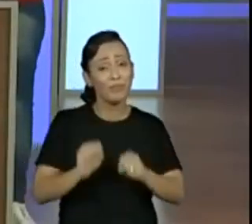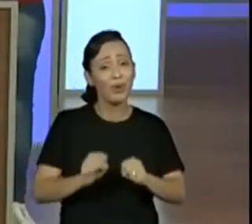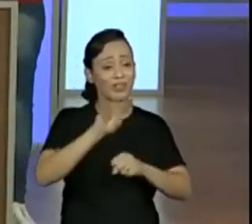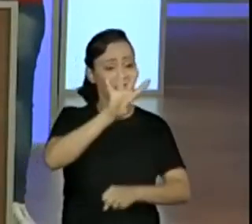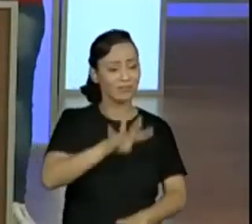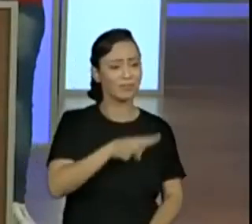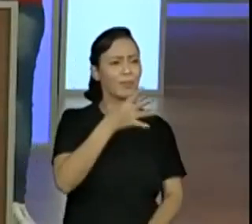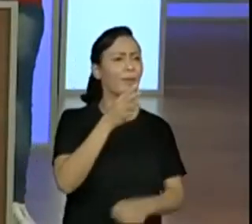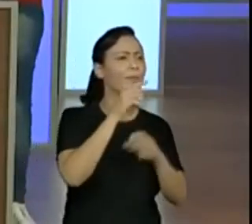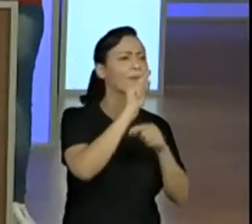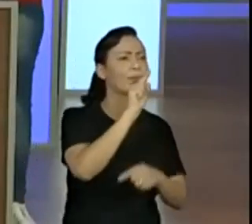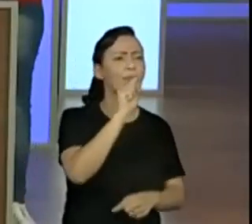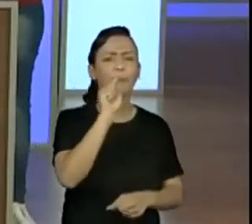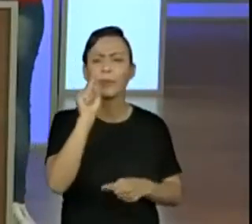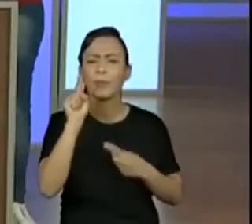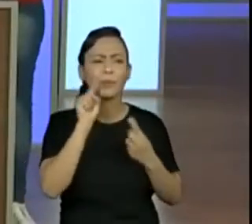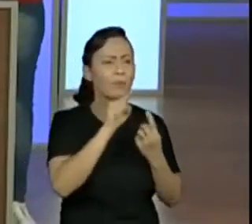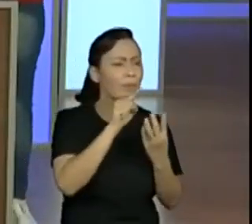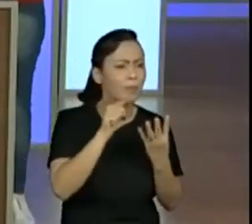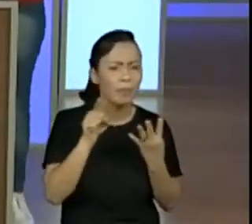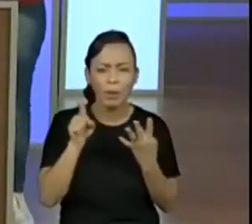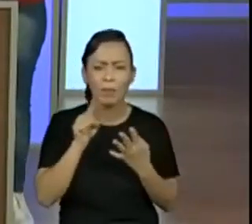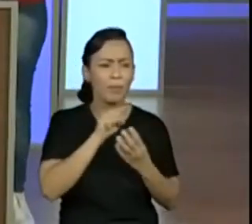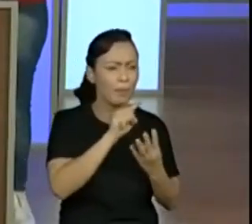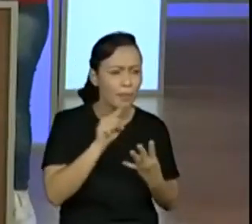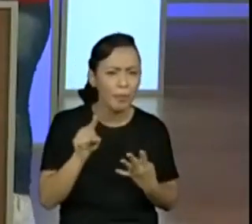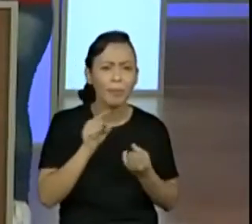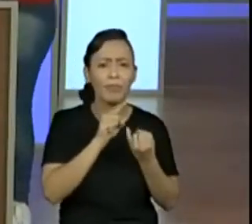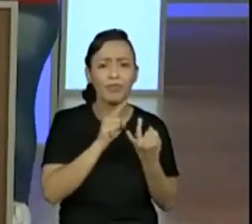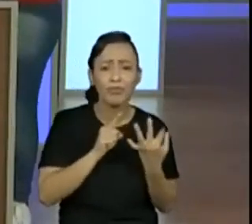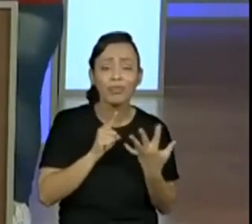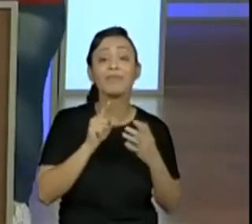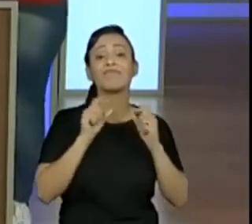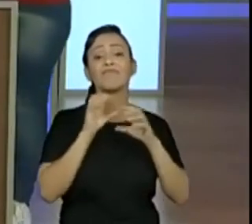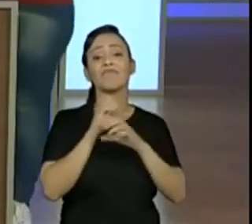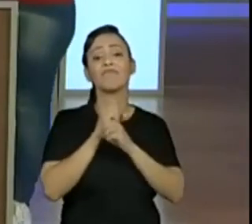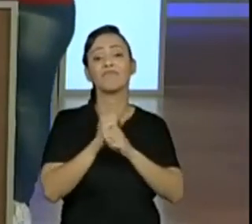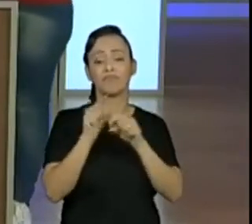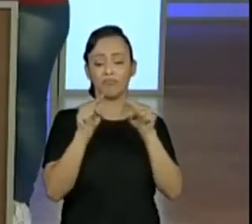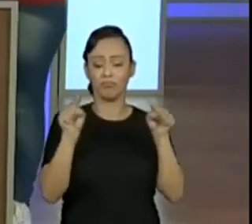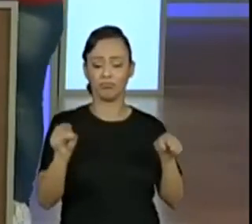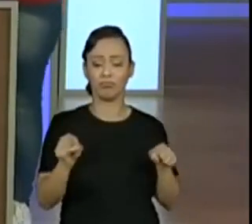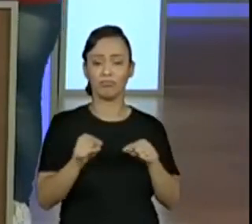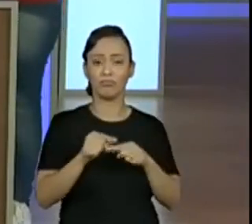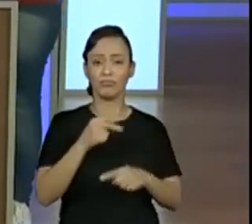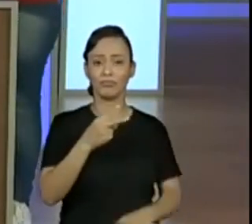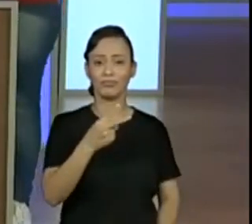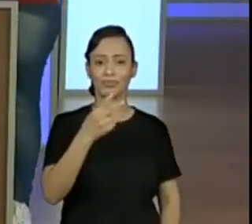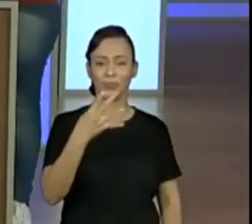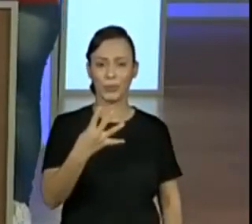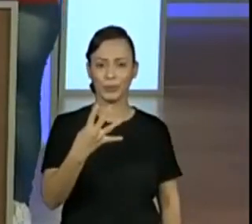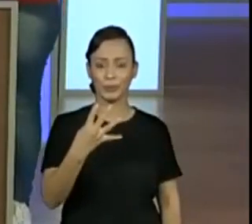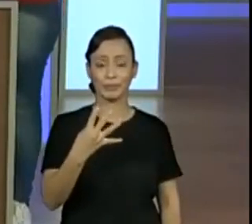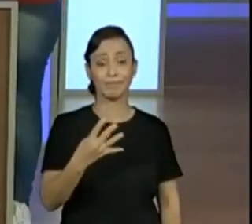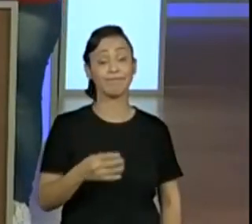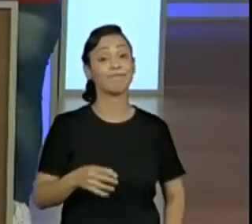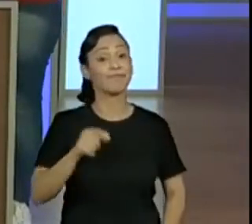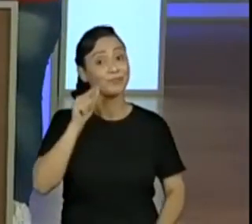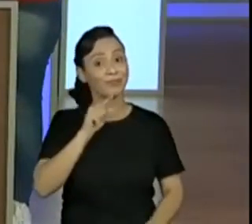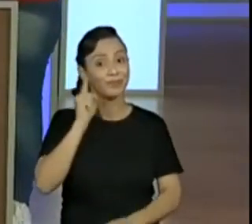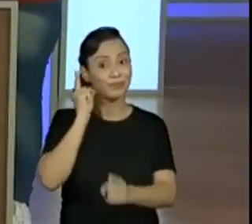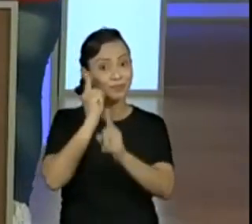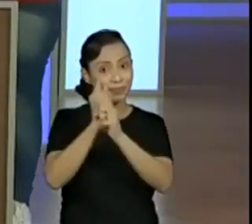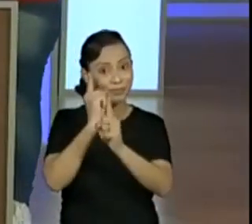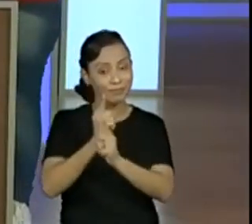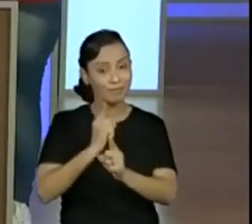segunda, perfeita também. Sim. A gente consegue utilizar ali no quadro, né? Os números que a gente precisava